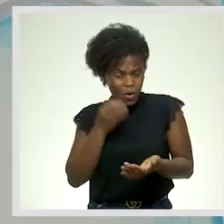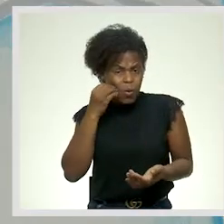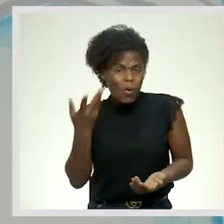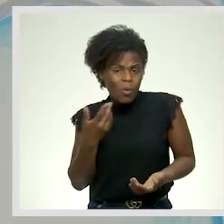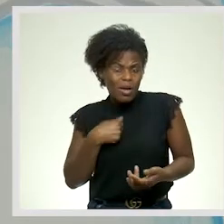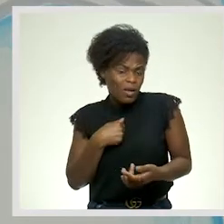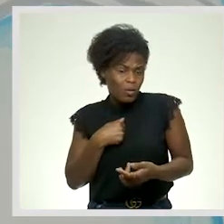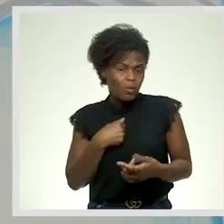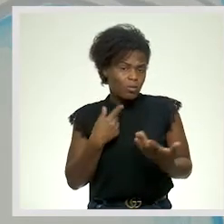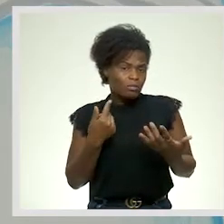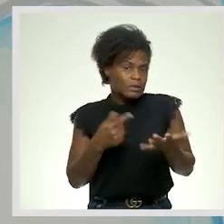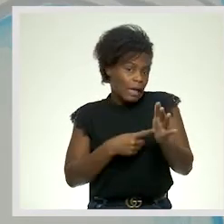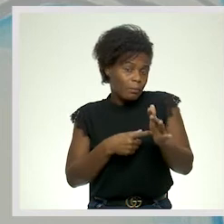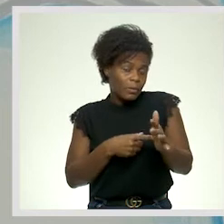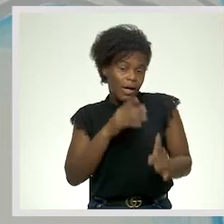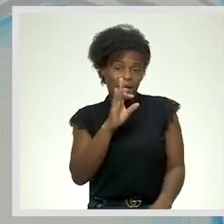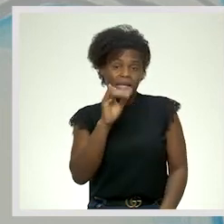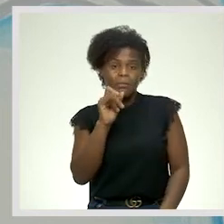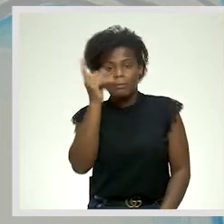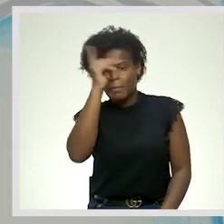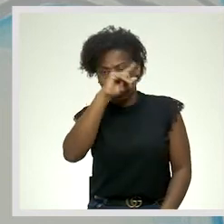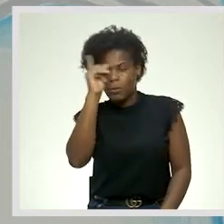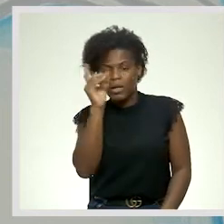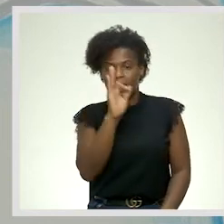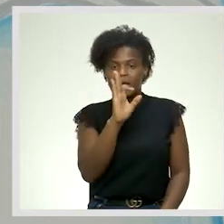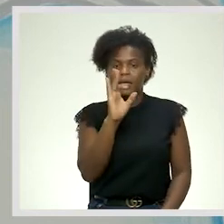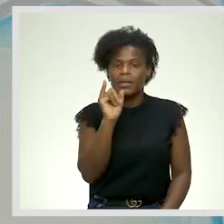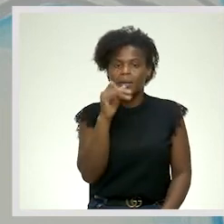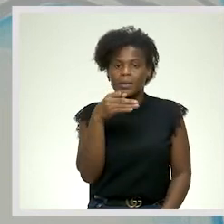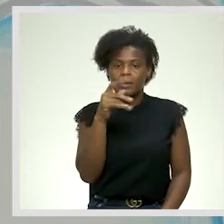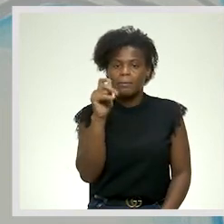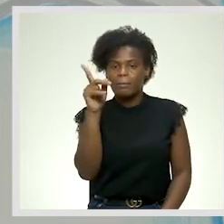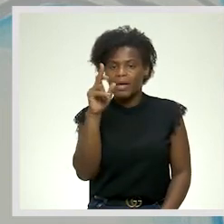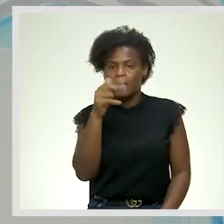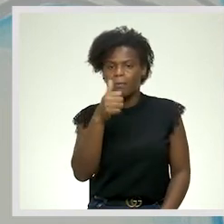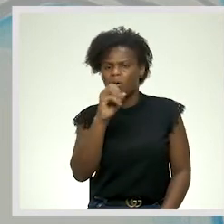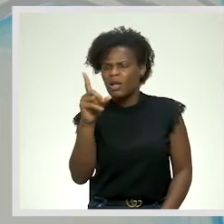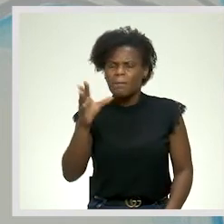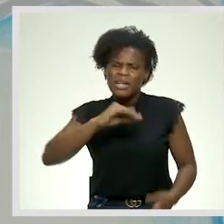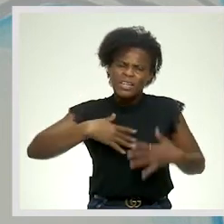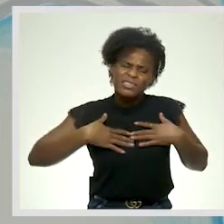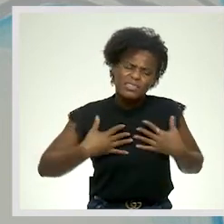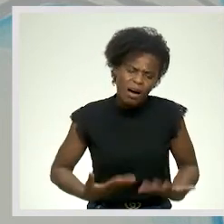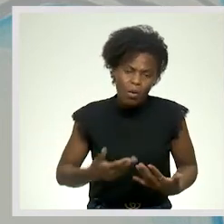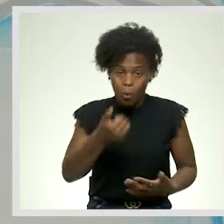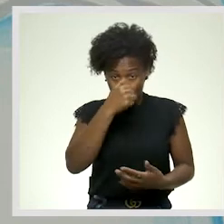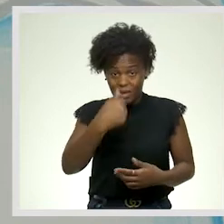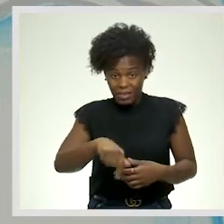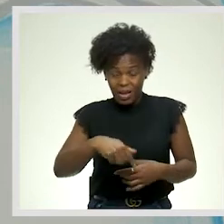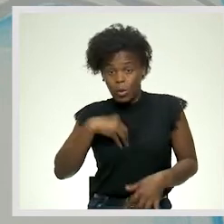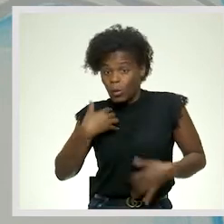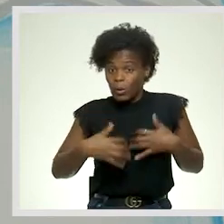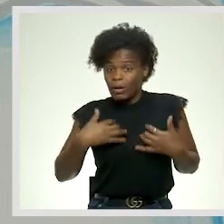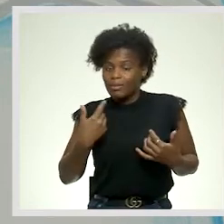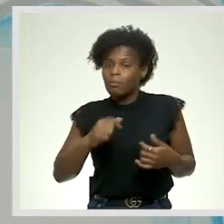eu encontro, por exemplo, hipérbole ali? Porque por mais que você esteja cansado, esteja ocupado, ansioso,